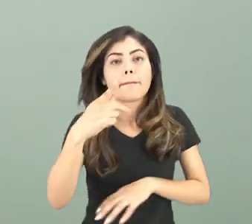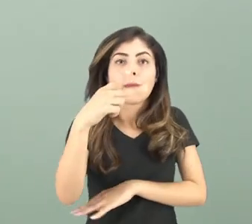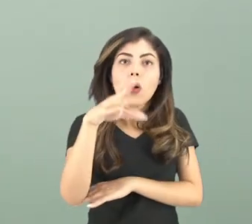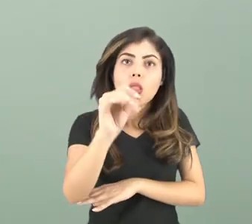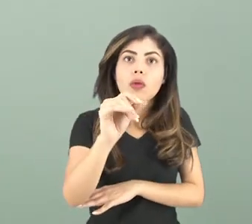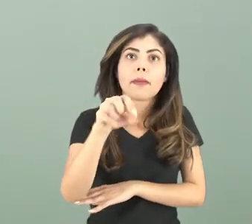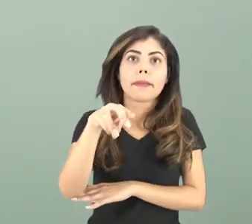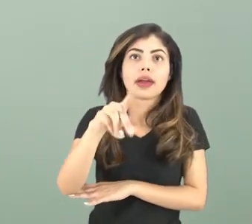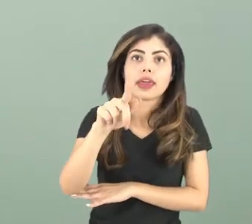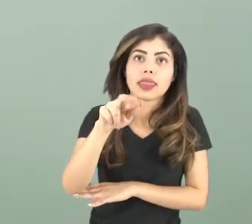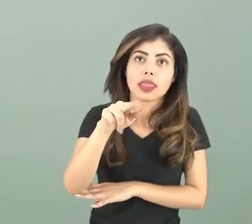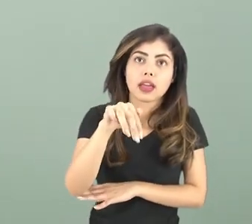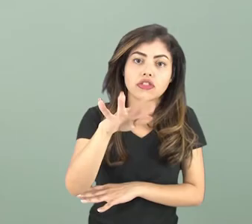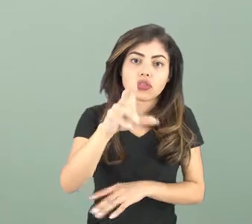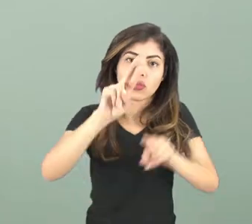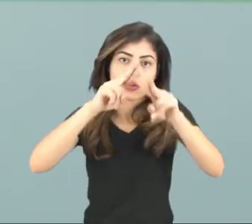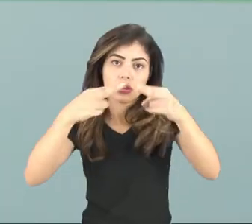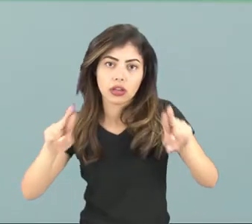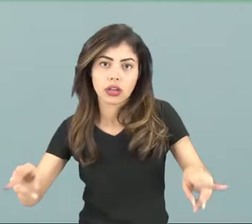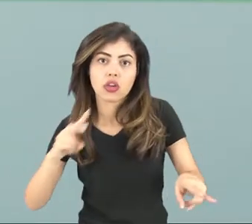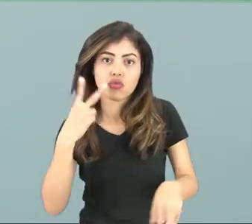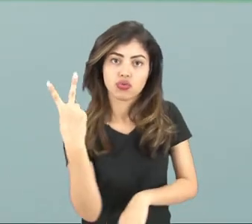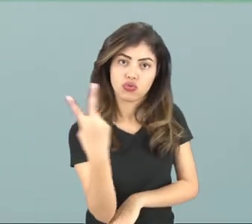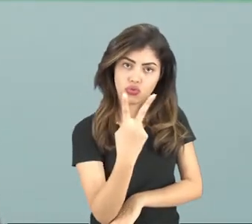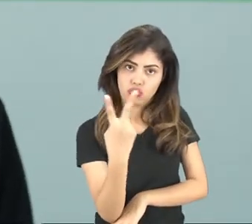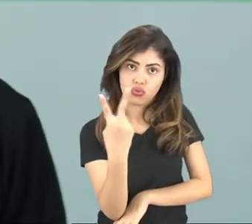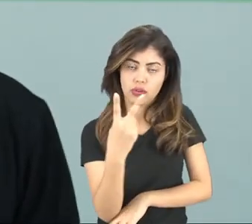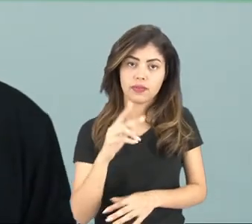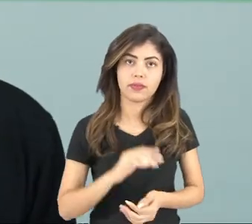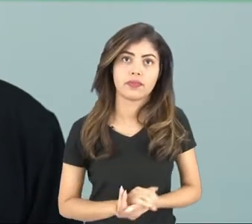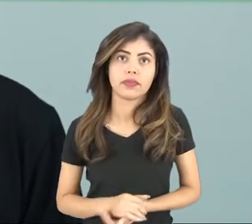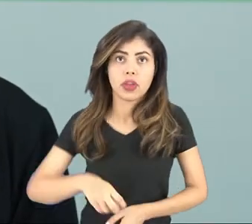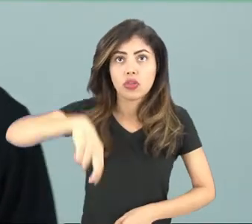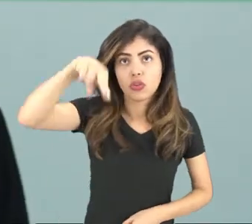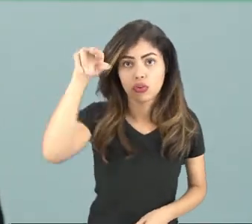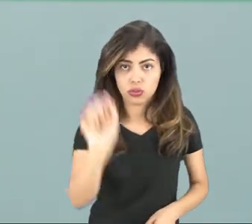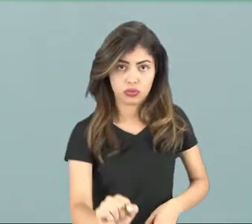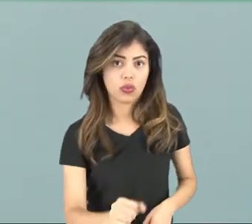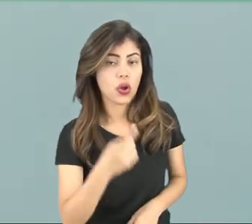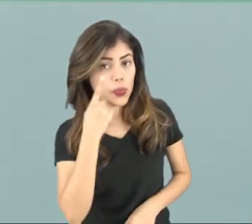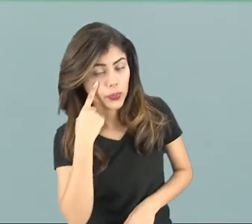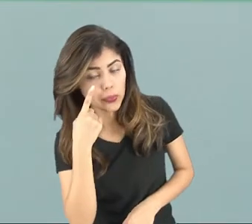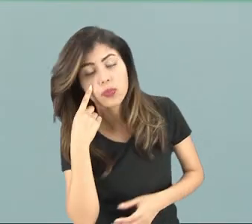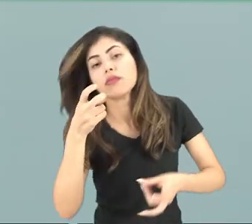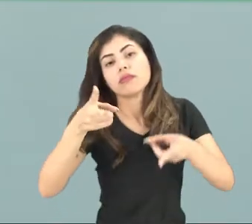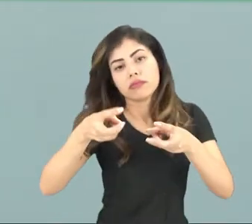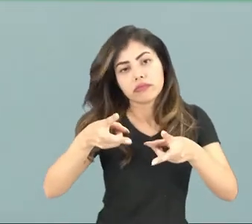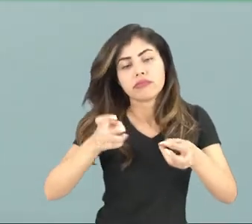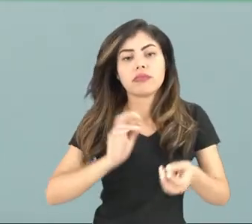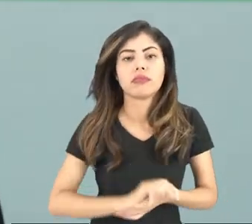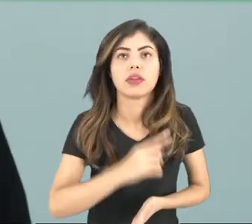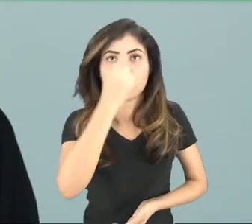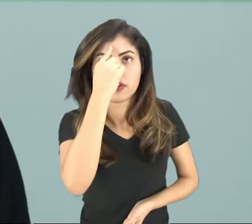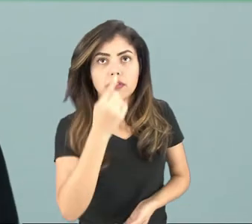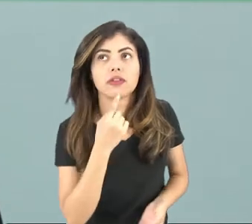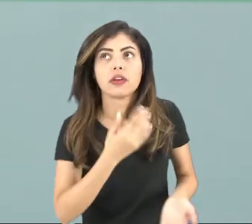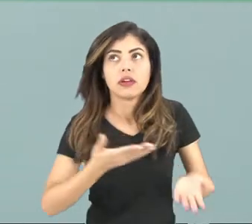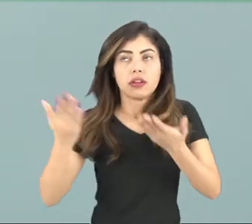magnético. E aí vai existir dos dois lados, esses polos são chamados de norte e sul, você pode verificar na imagem ali.